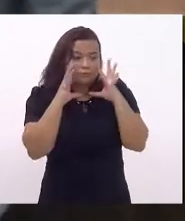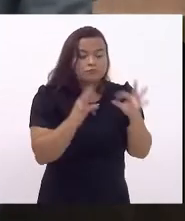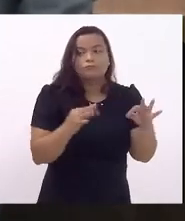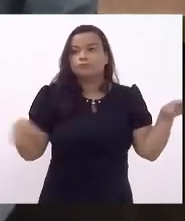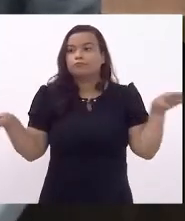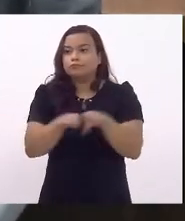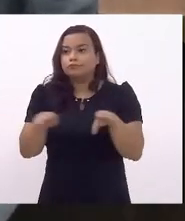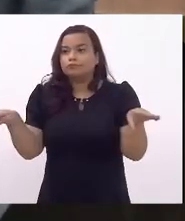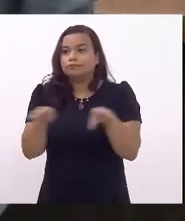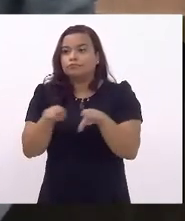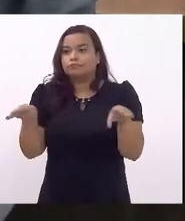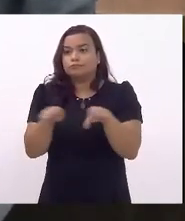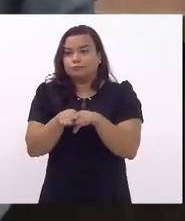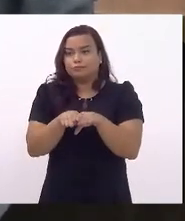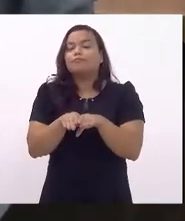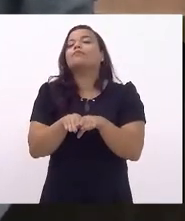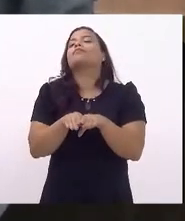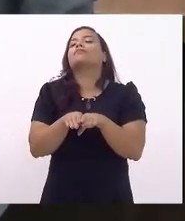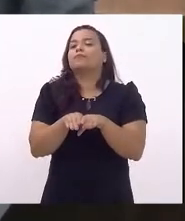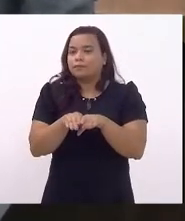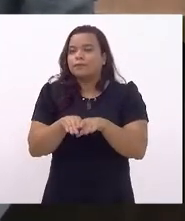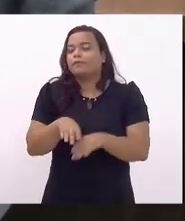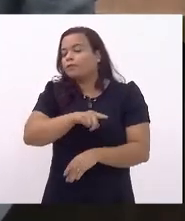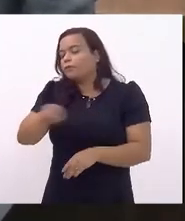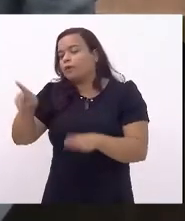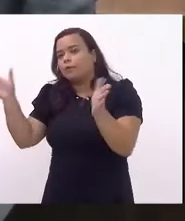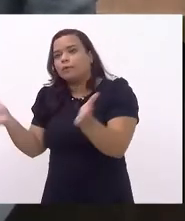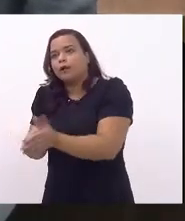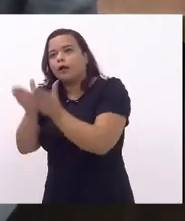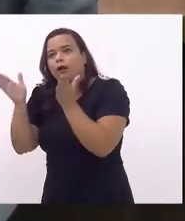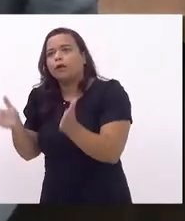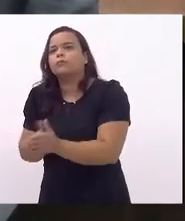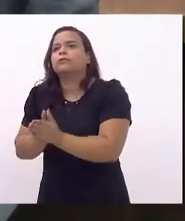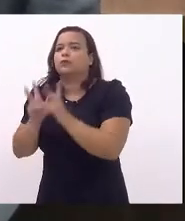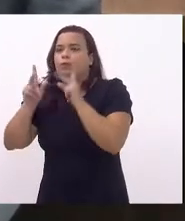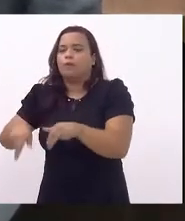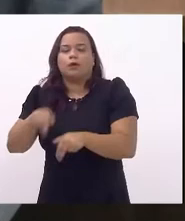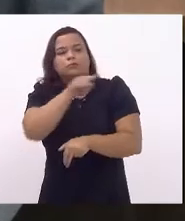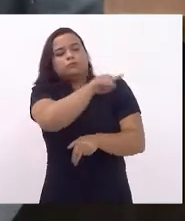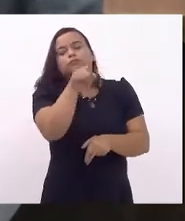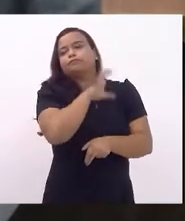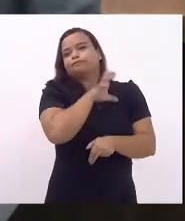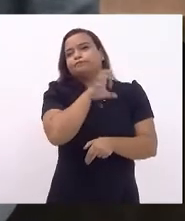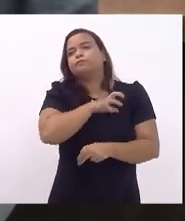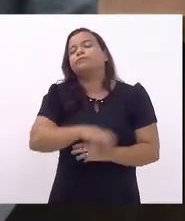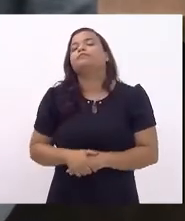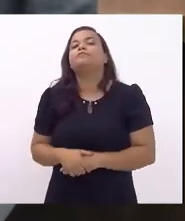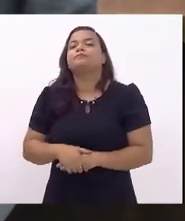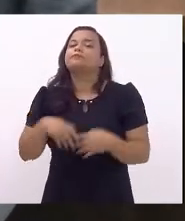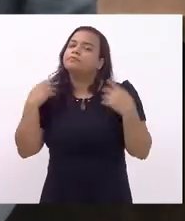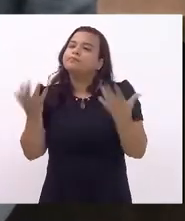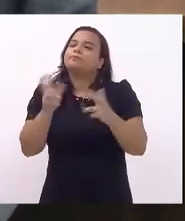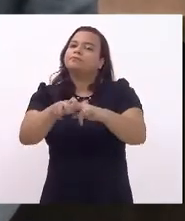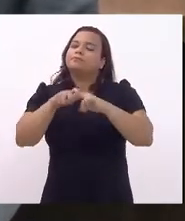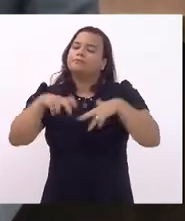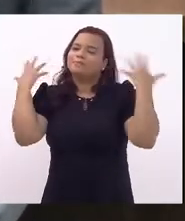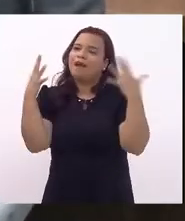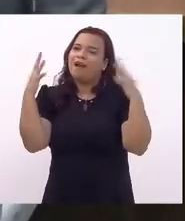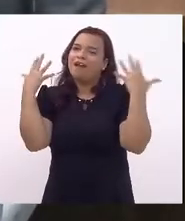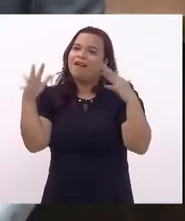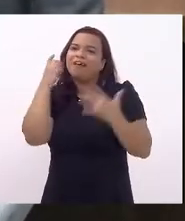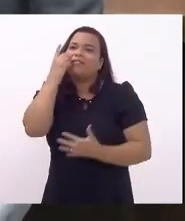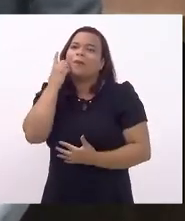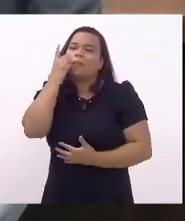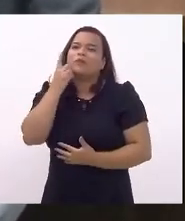igualdade os que não têm possibilidade, assim como aqueles que têm. Por isso, parabéns, deputado